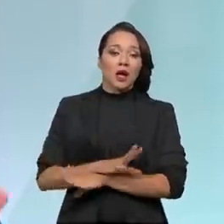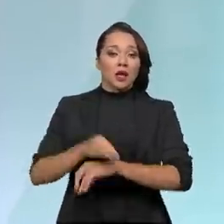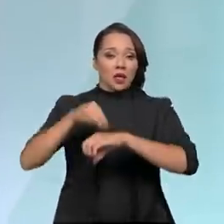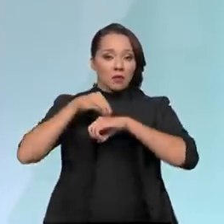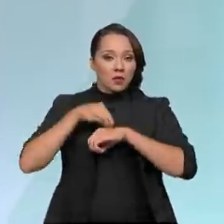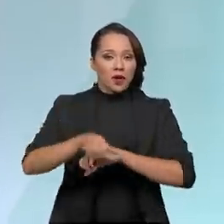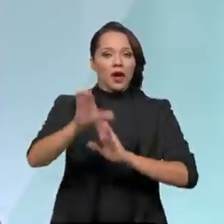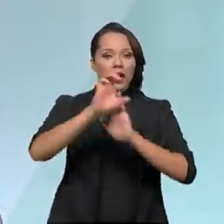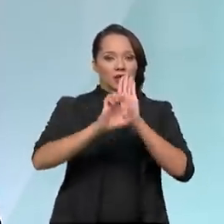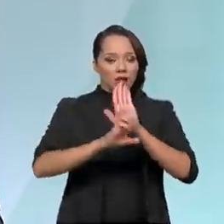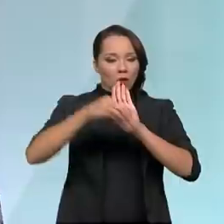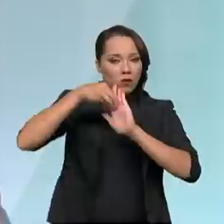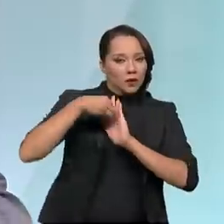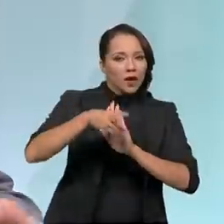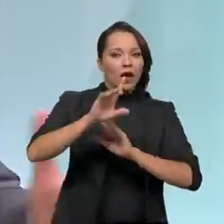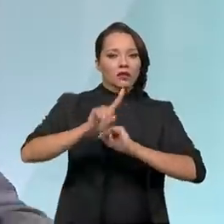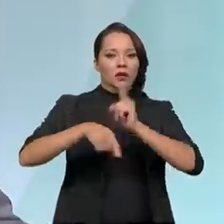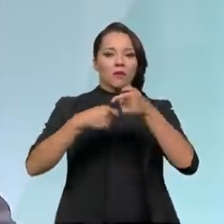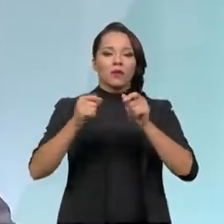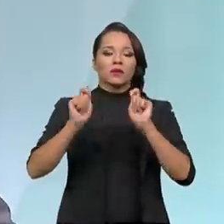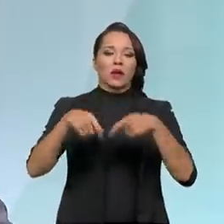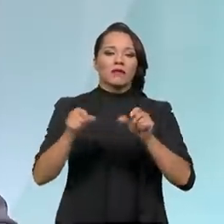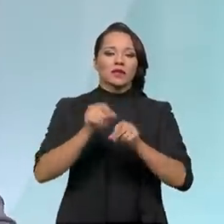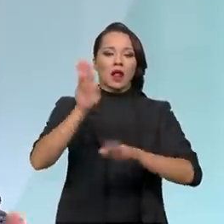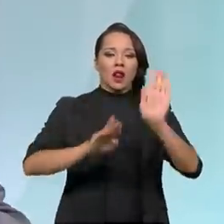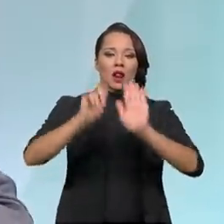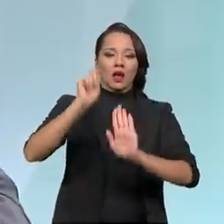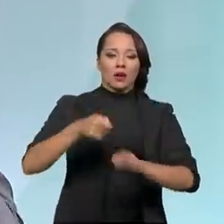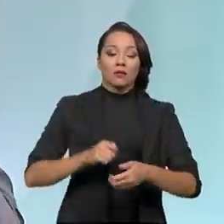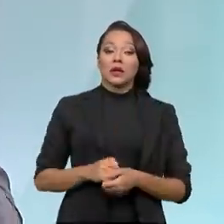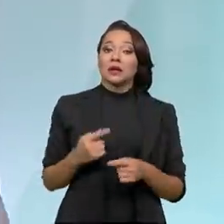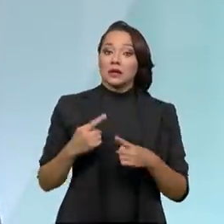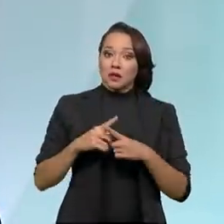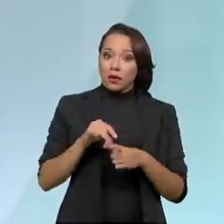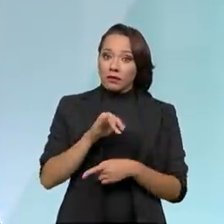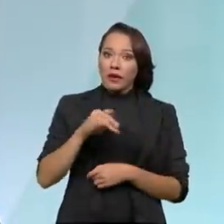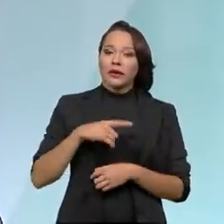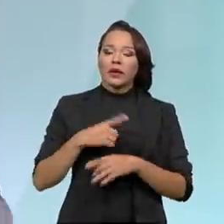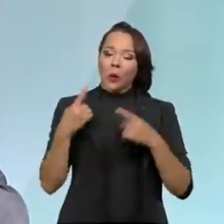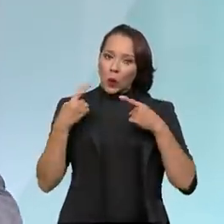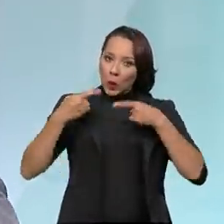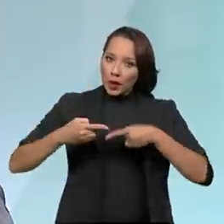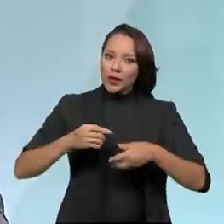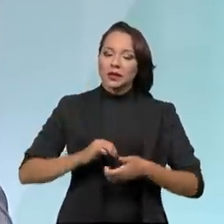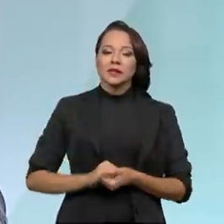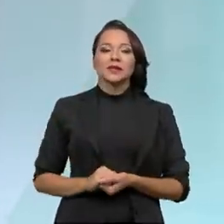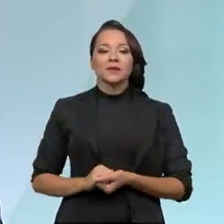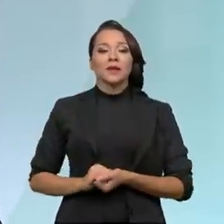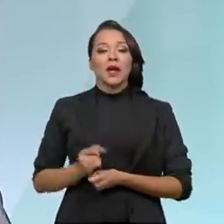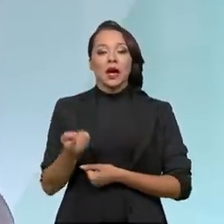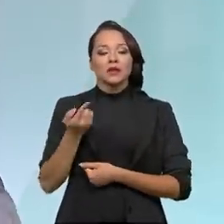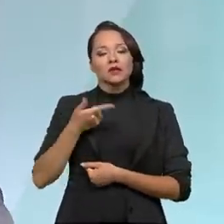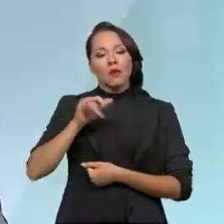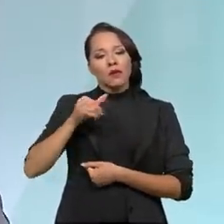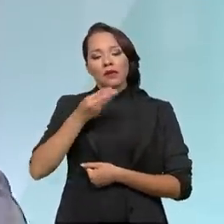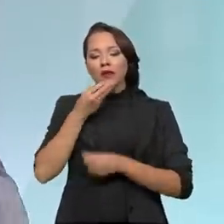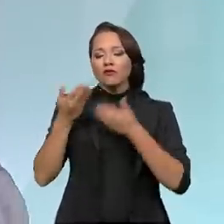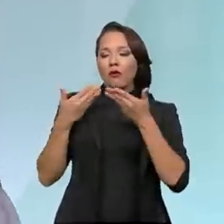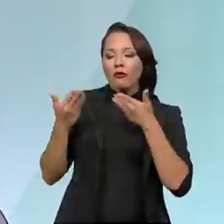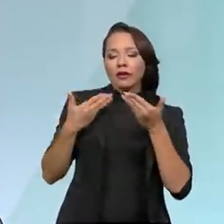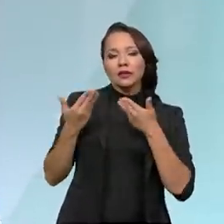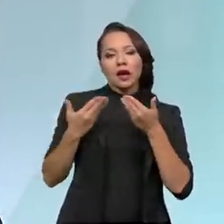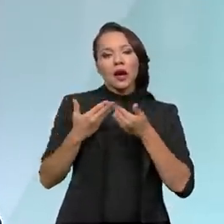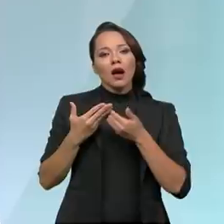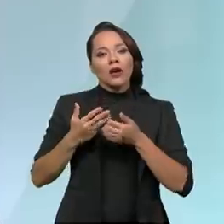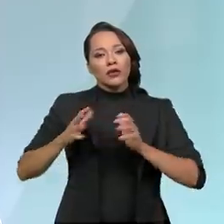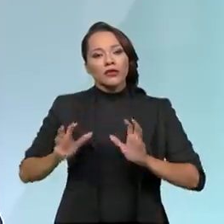os editais e fazer os leilões. E são leilões que também serão concorridos, a gente teve a oportunidade também de conversar com os investidores sobre esses ativos, o